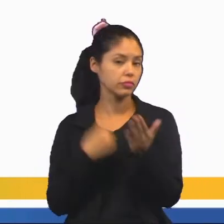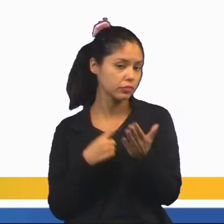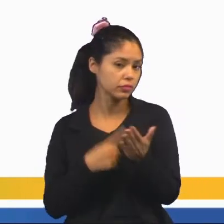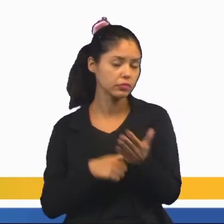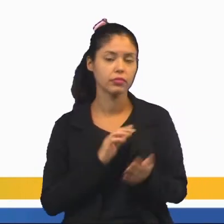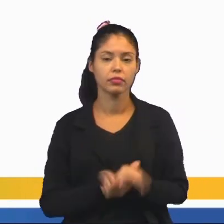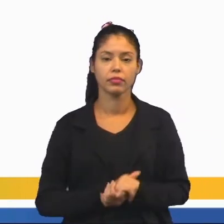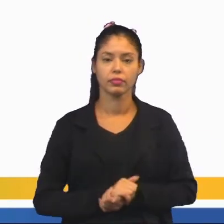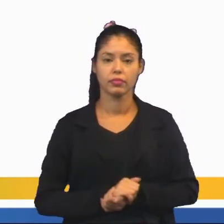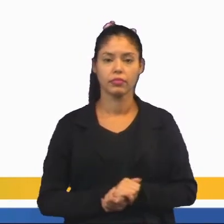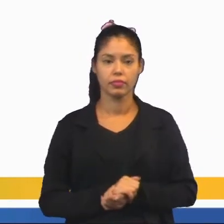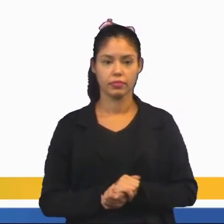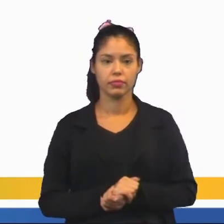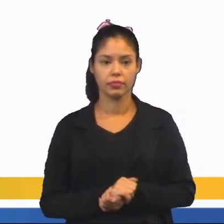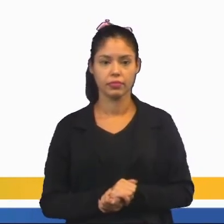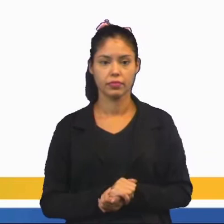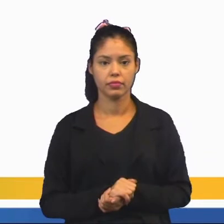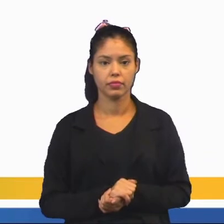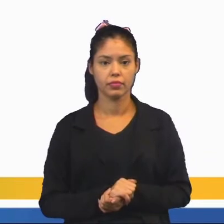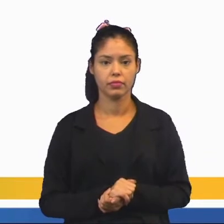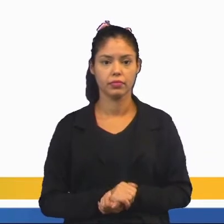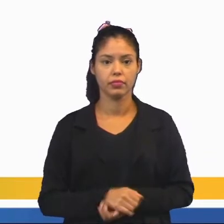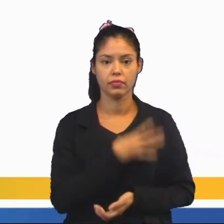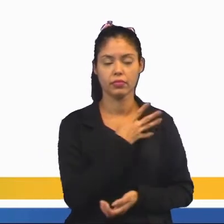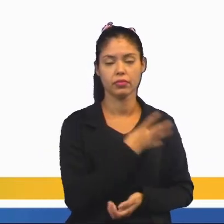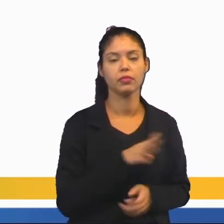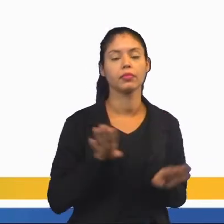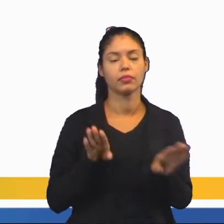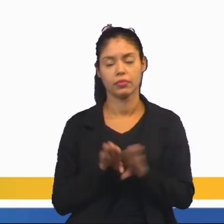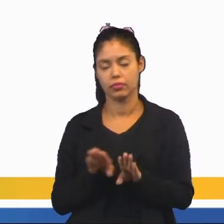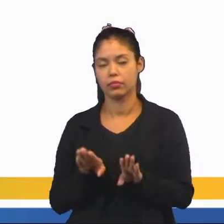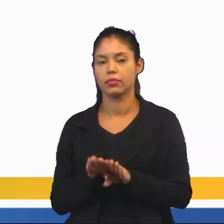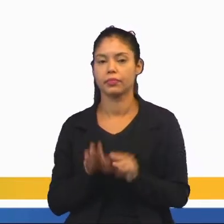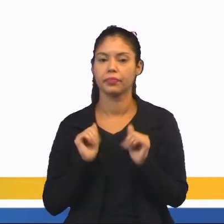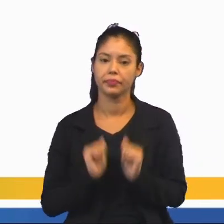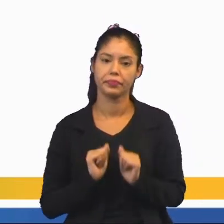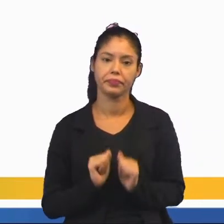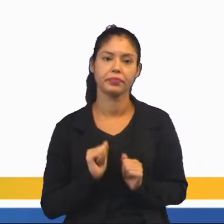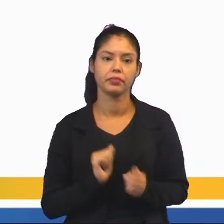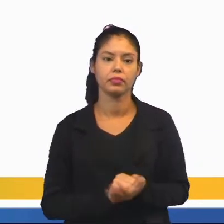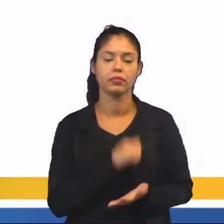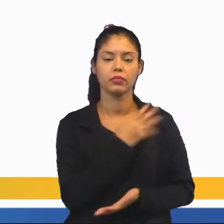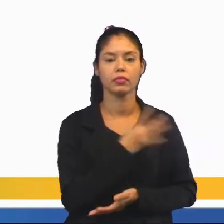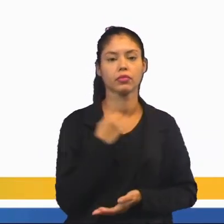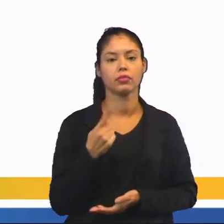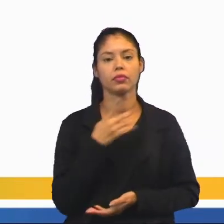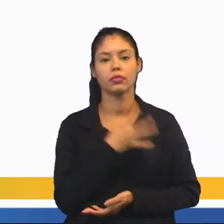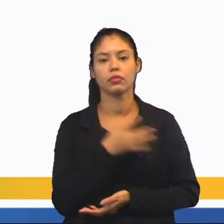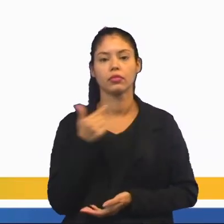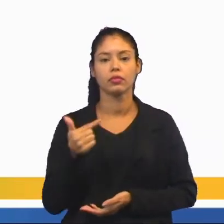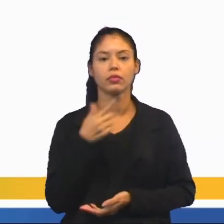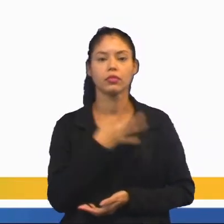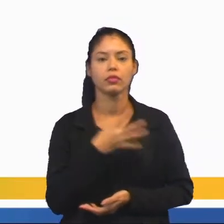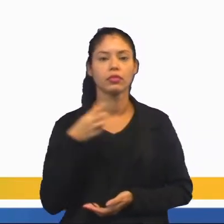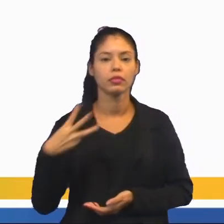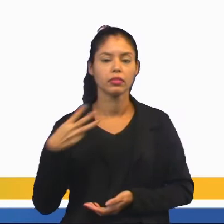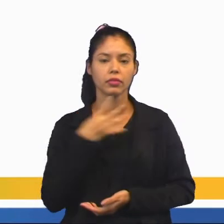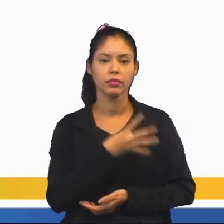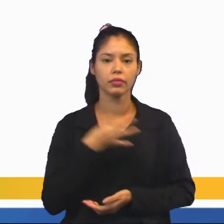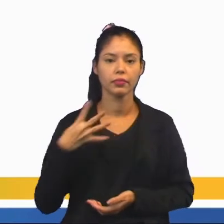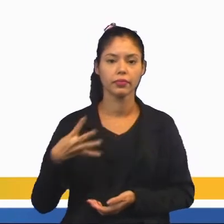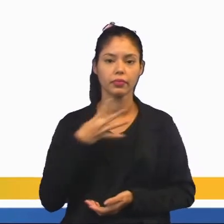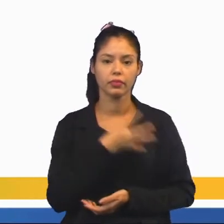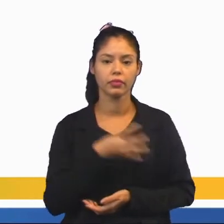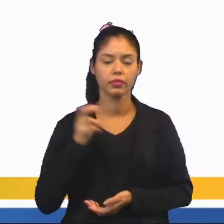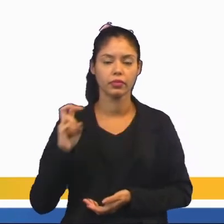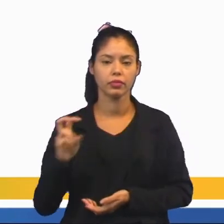combinando. O 4, também eu posso combinar o 4 com 1, o 4 com 2, o 4 com 3, o